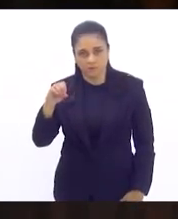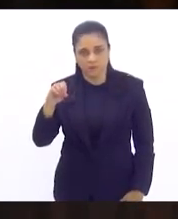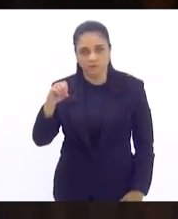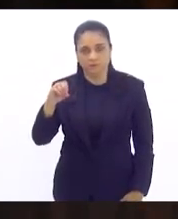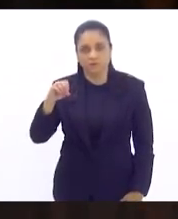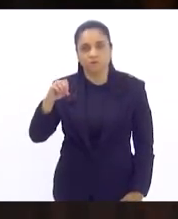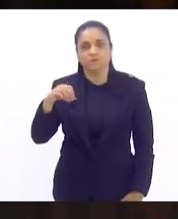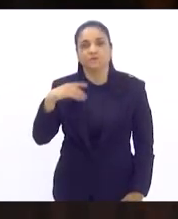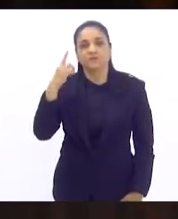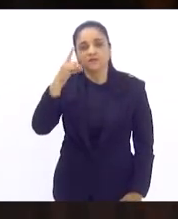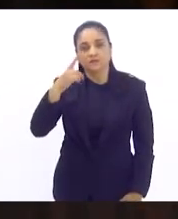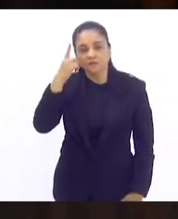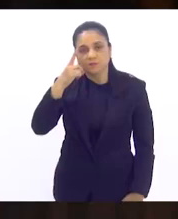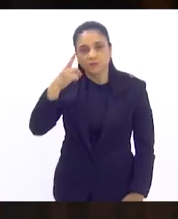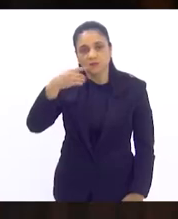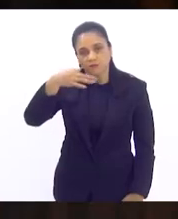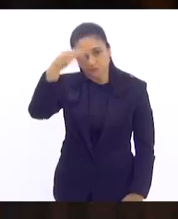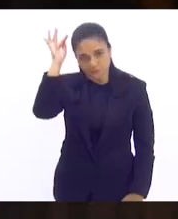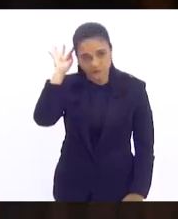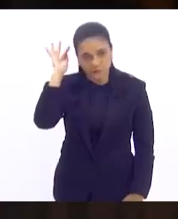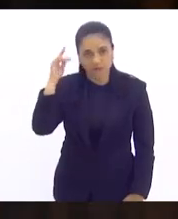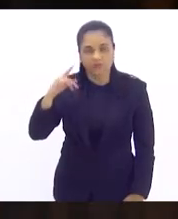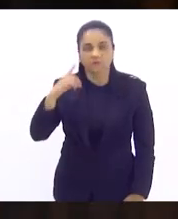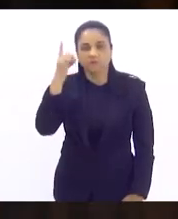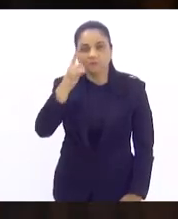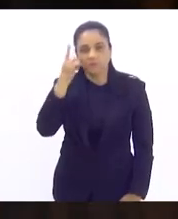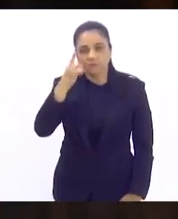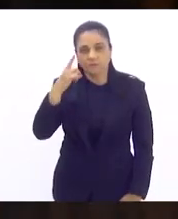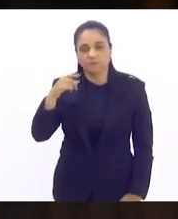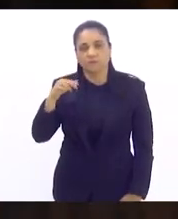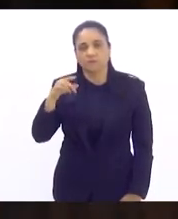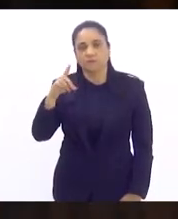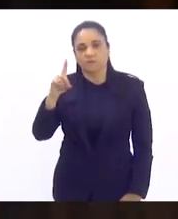deputado Fred Pacheco, deputado Rafael Nobre.